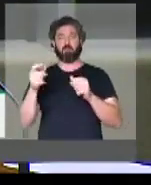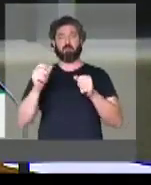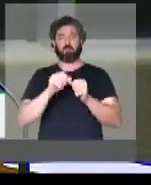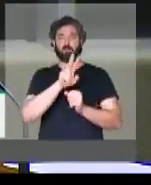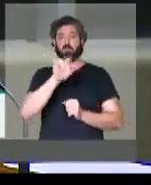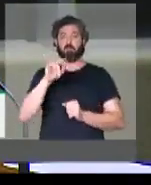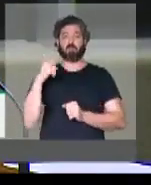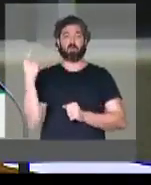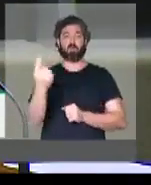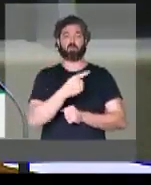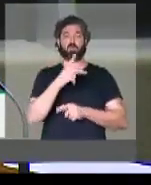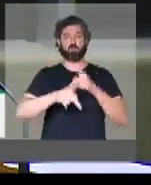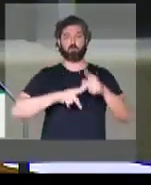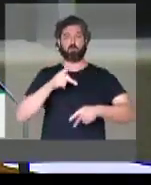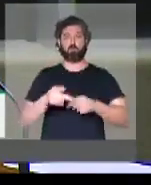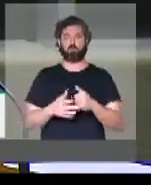fará com o nosso. Tato Celso Sabino.